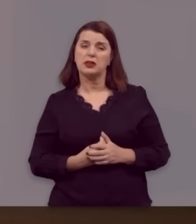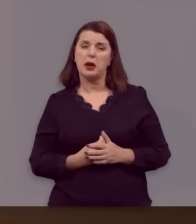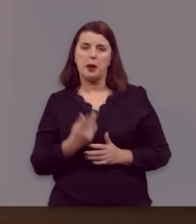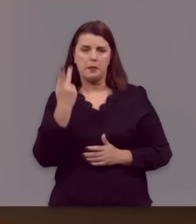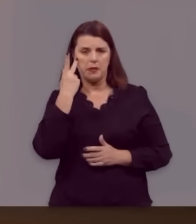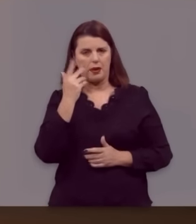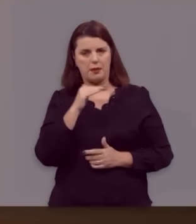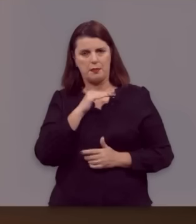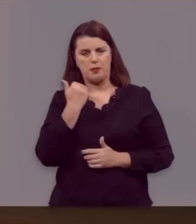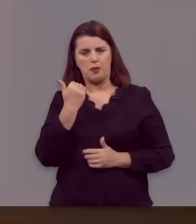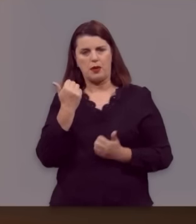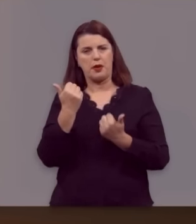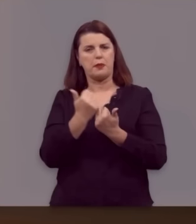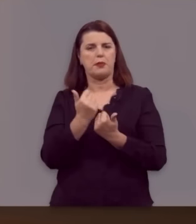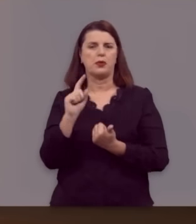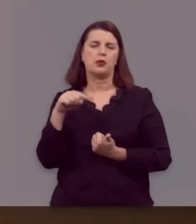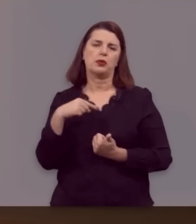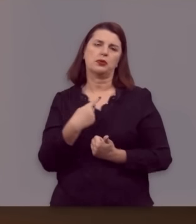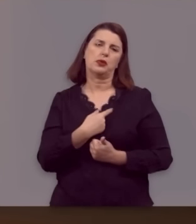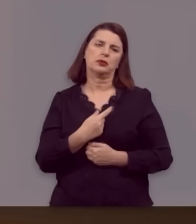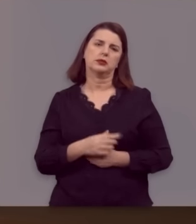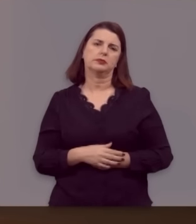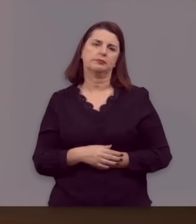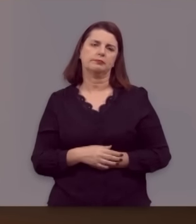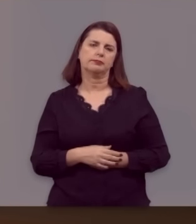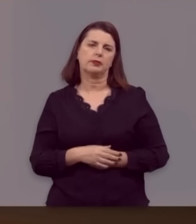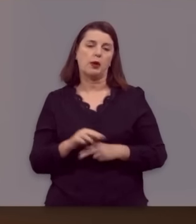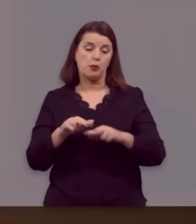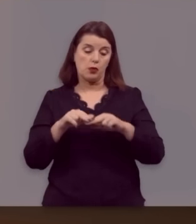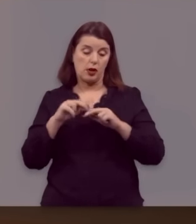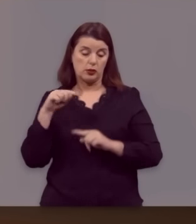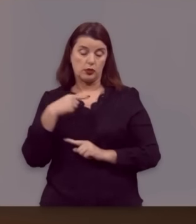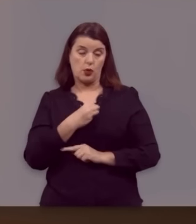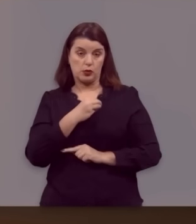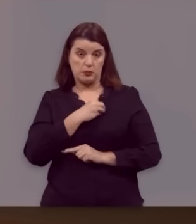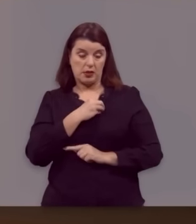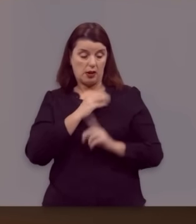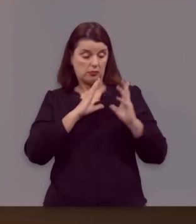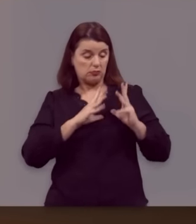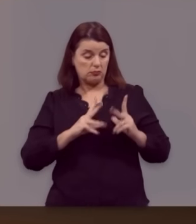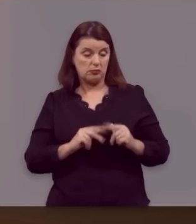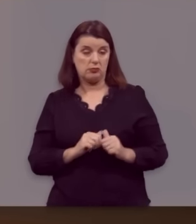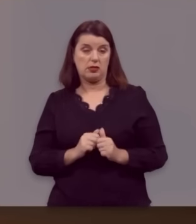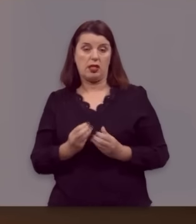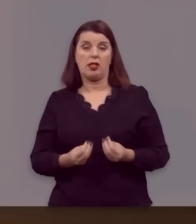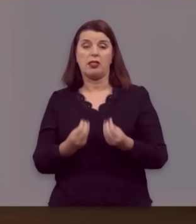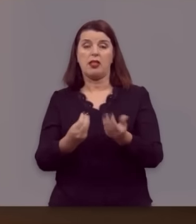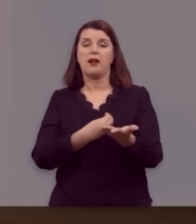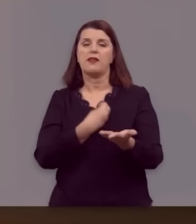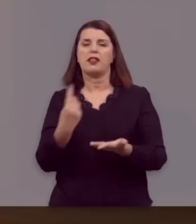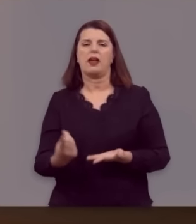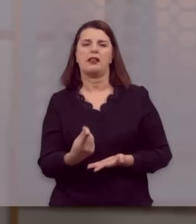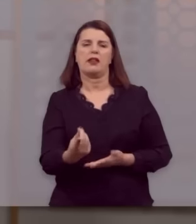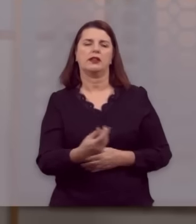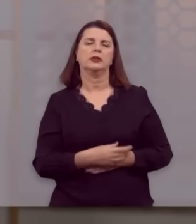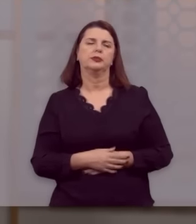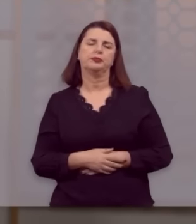para morrer em nosso lugar, pelos nossos pecados, para nos dar a vida eterna.